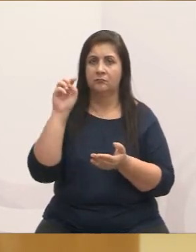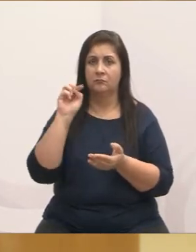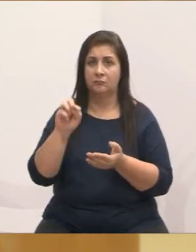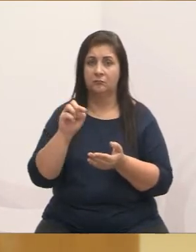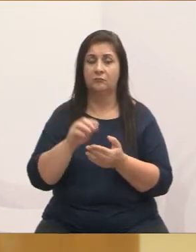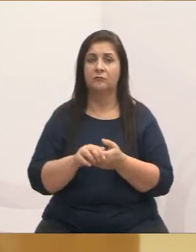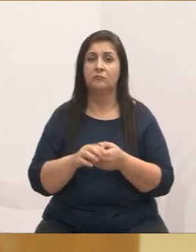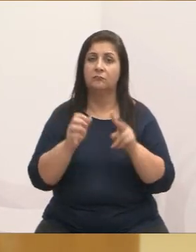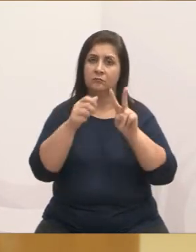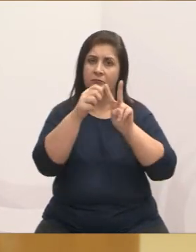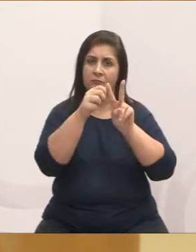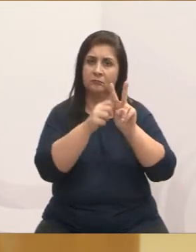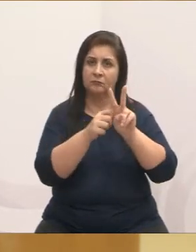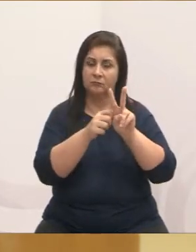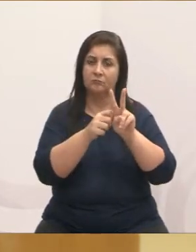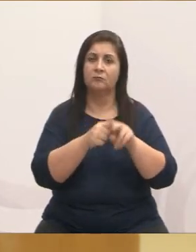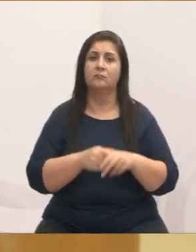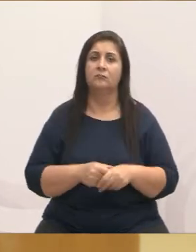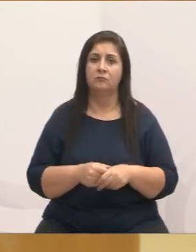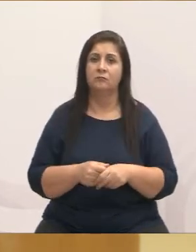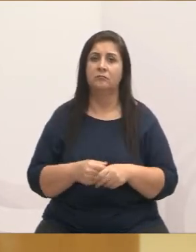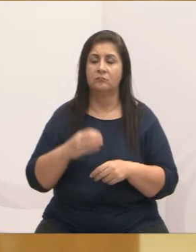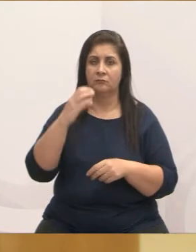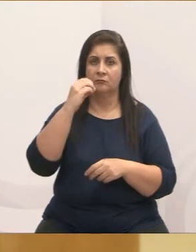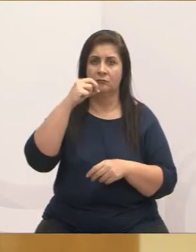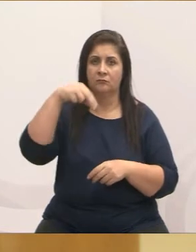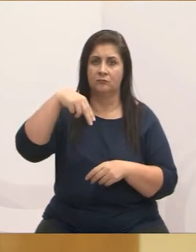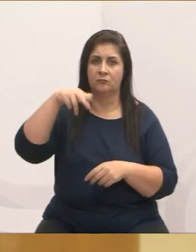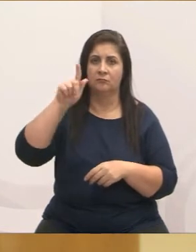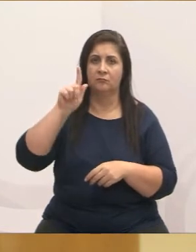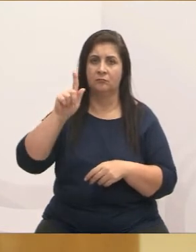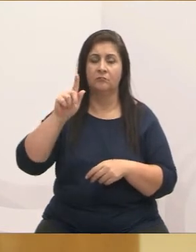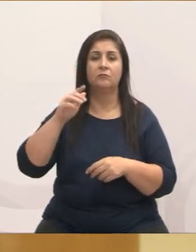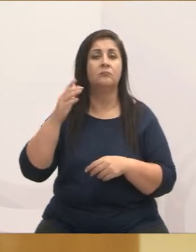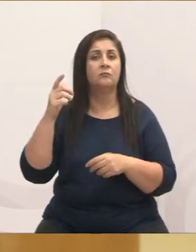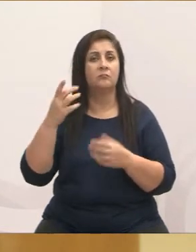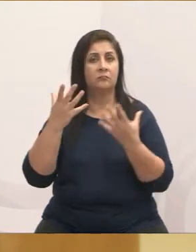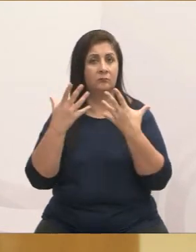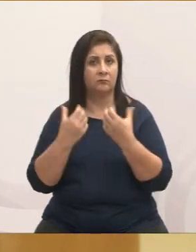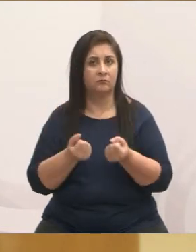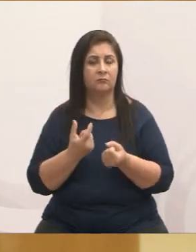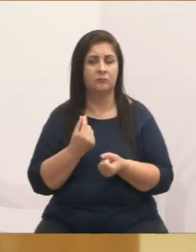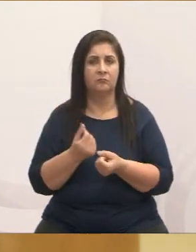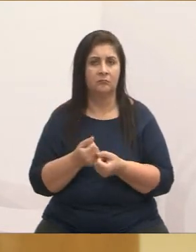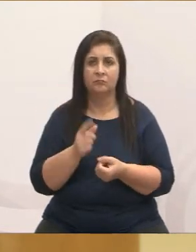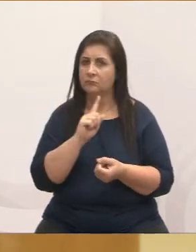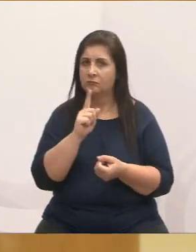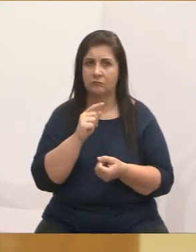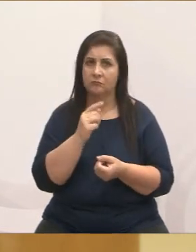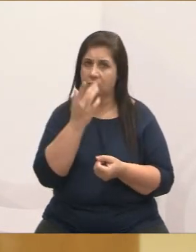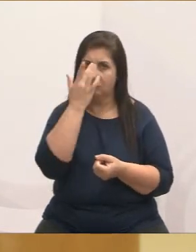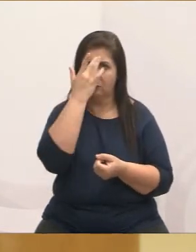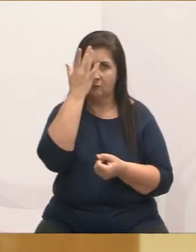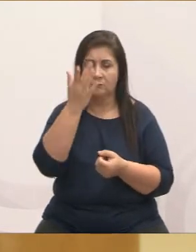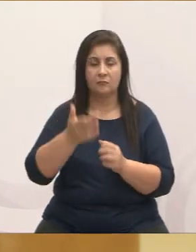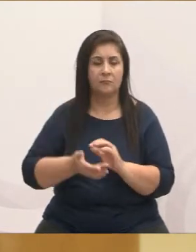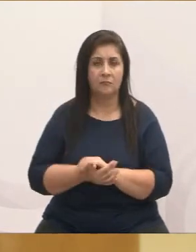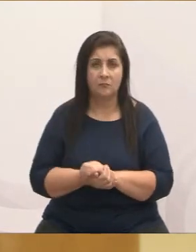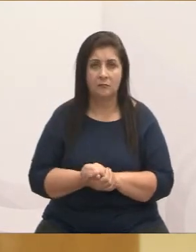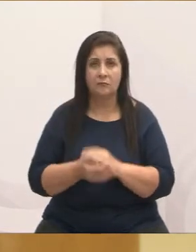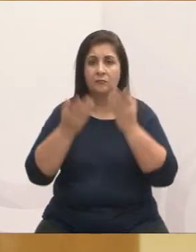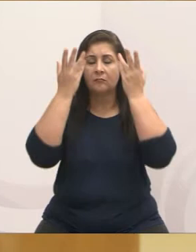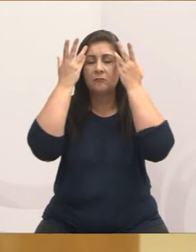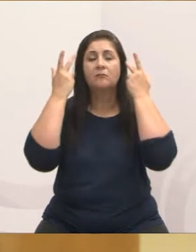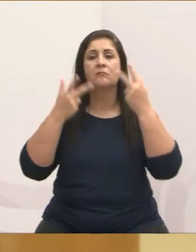dois meses, para que essas ONGs possam receber mais ração. Então, a causa animal não é fácil. Os animais têm manutenção